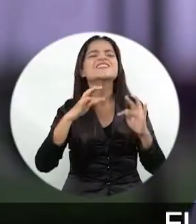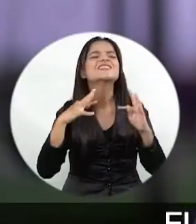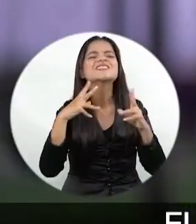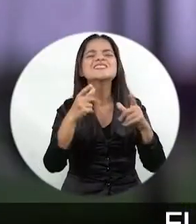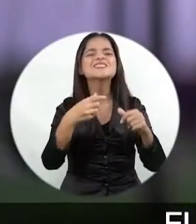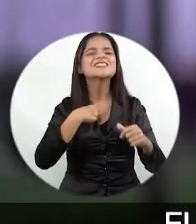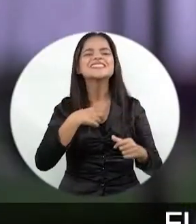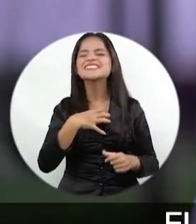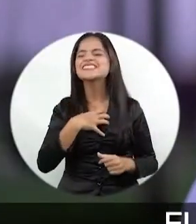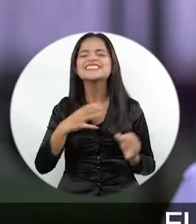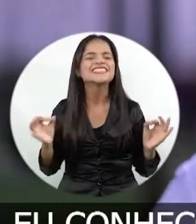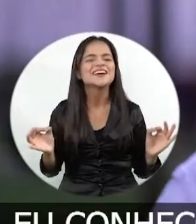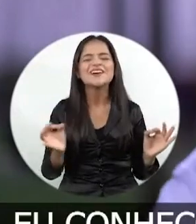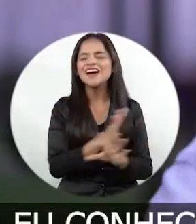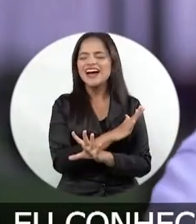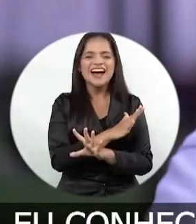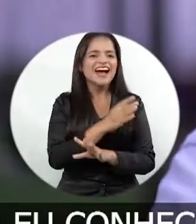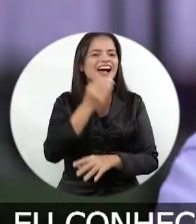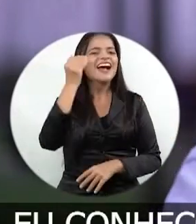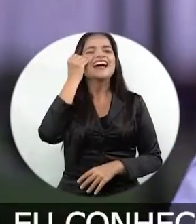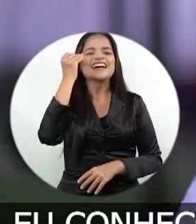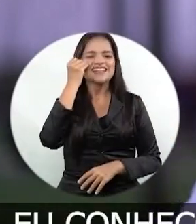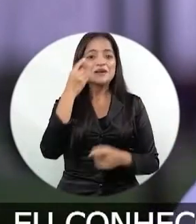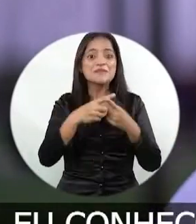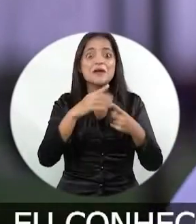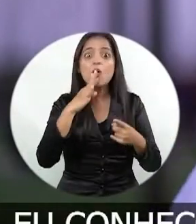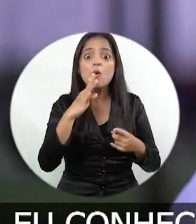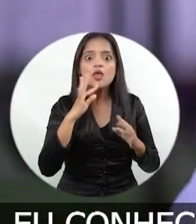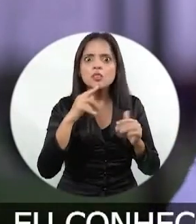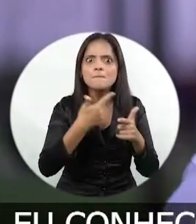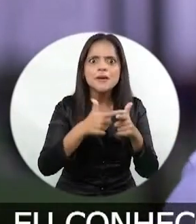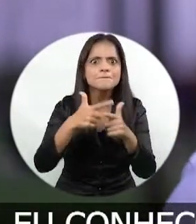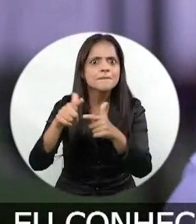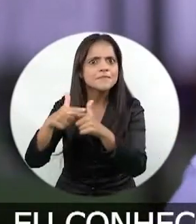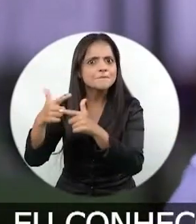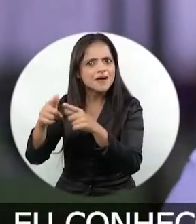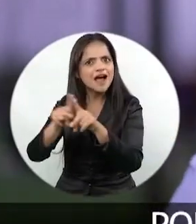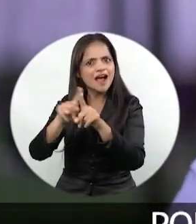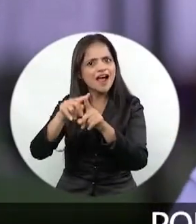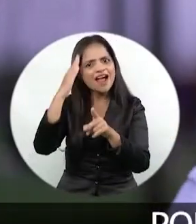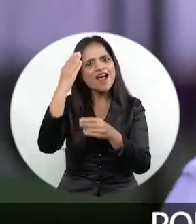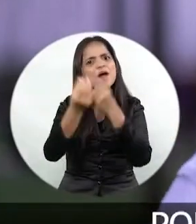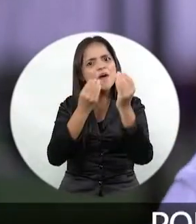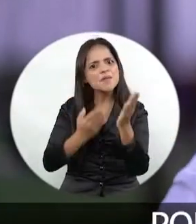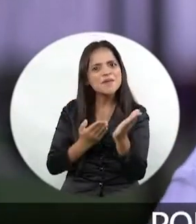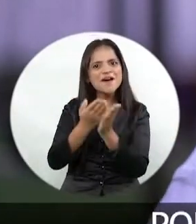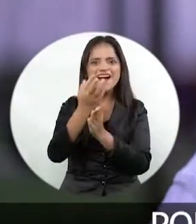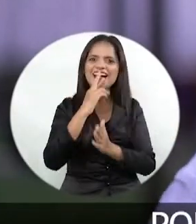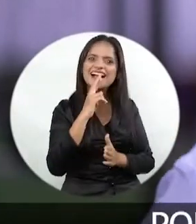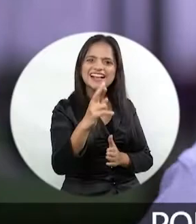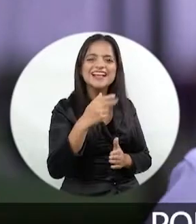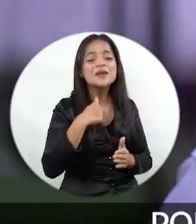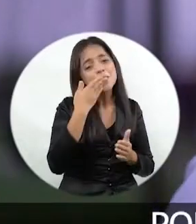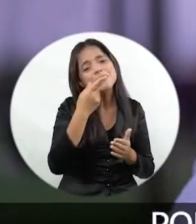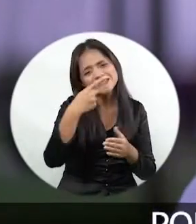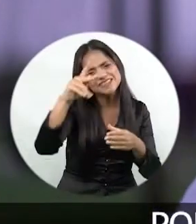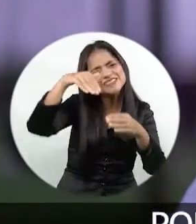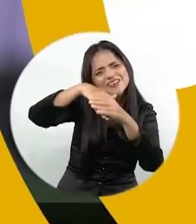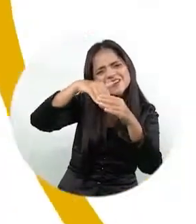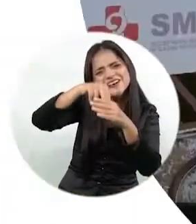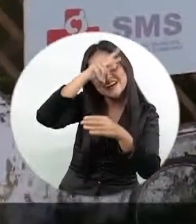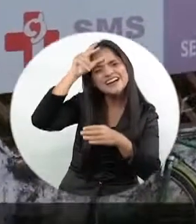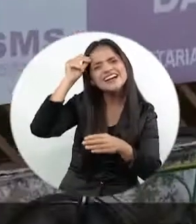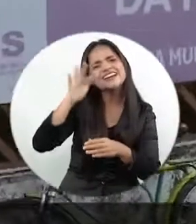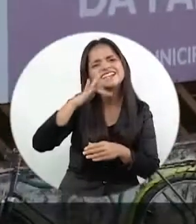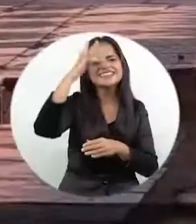mais preparado e experiente. Eu conheço os problemas e os caminhos para as soluções. Por isso, eu peço o seu voto para prefeito.